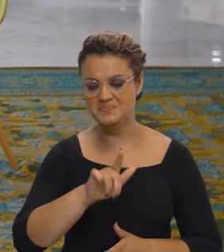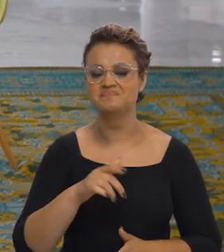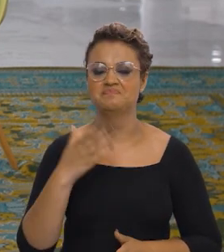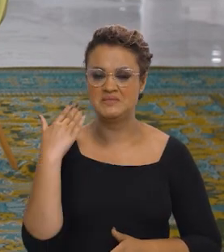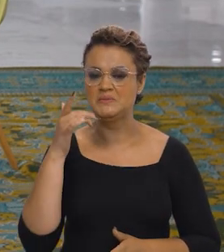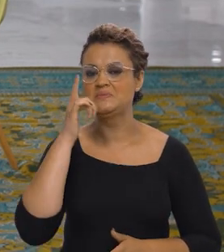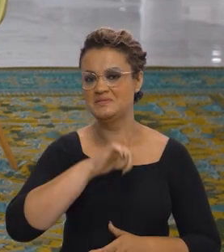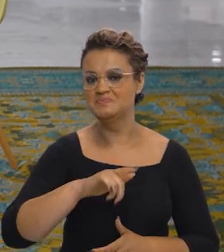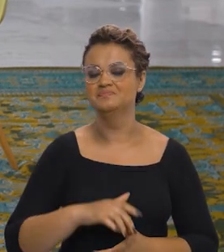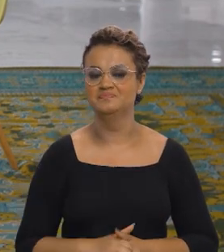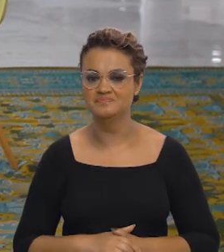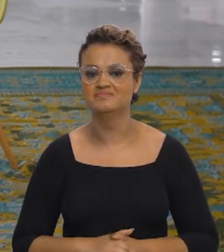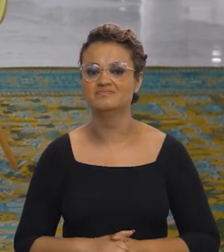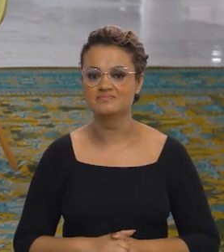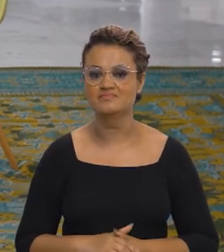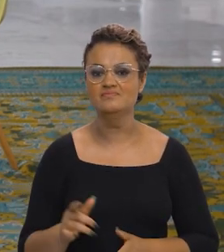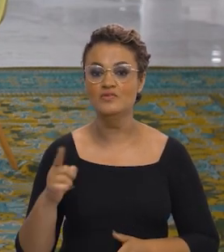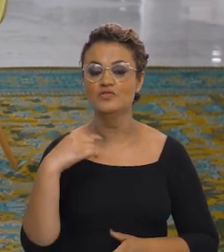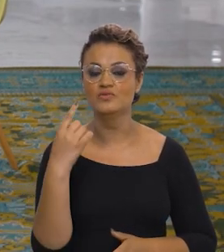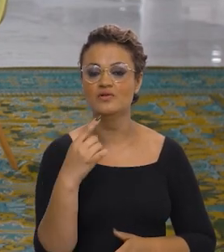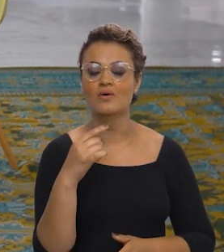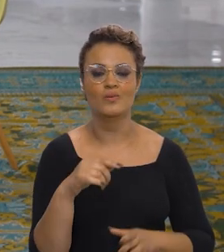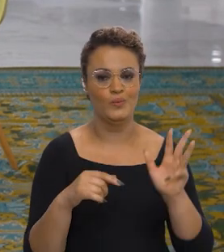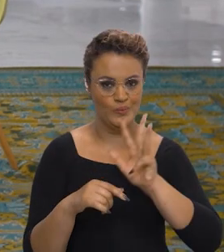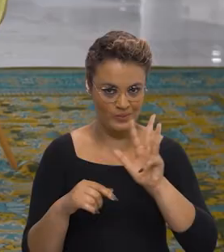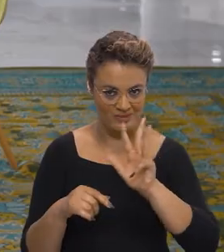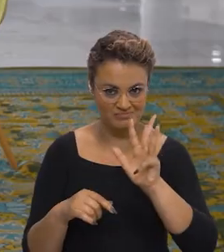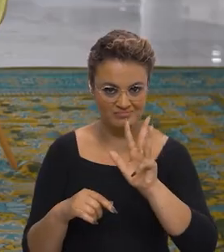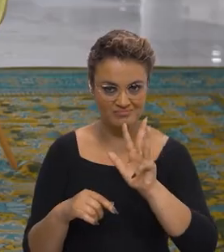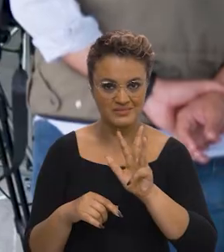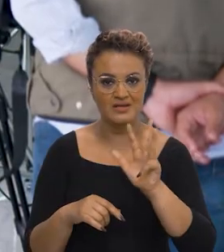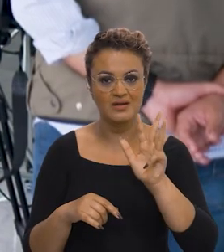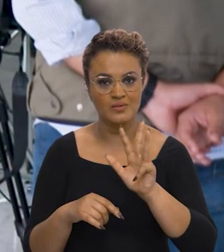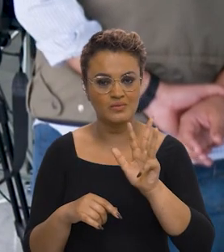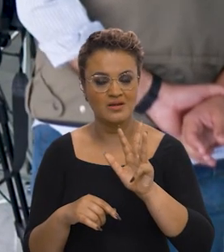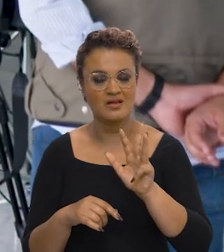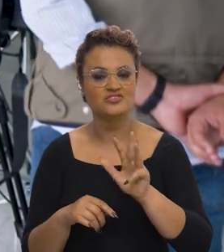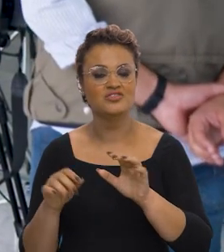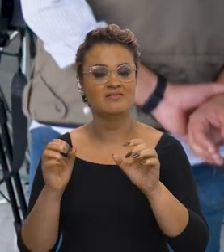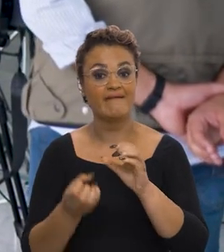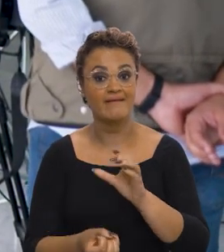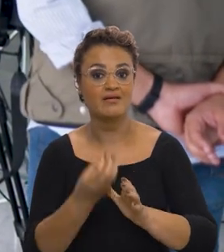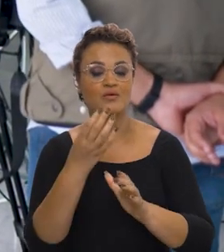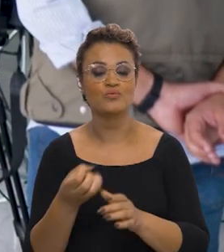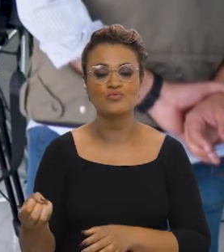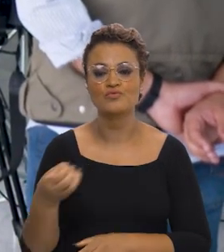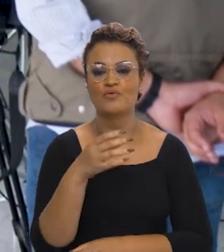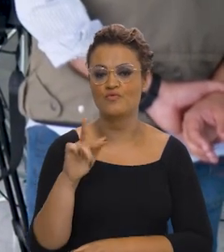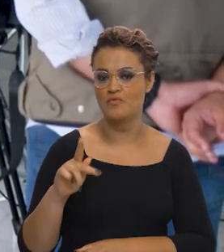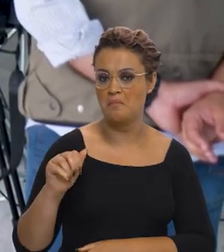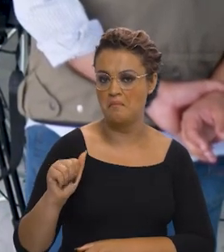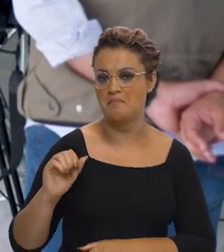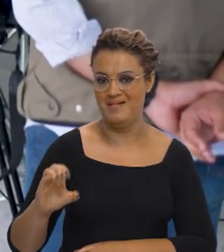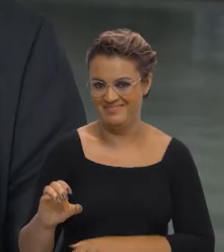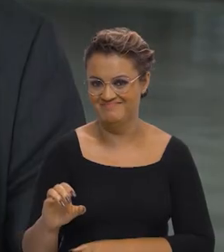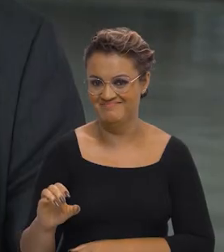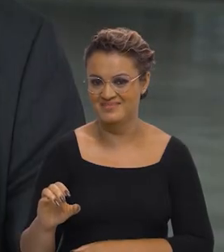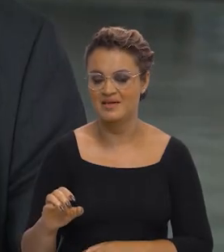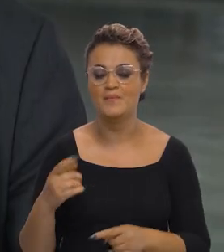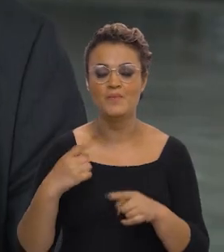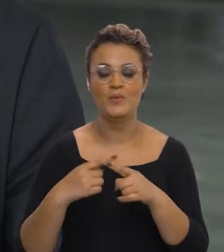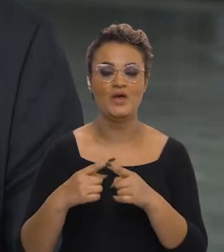Conseguiu, conseguiu. A gente está, o presidente Lula está lançando o novo PAC,